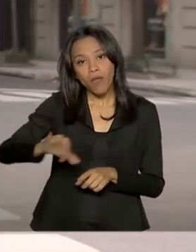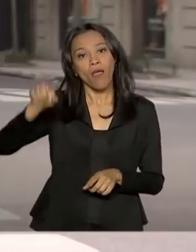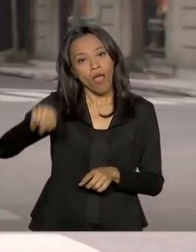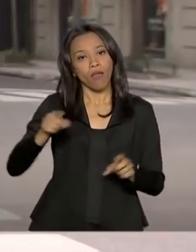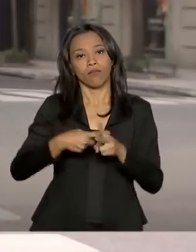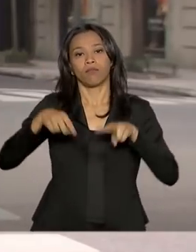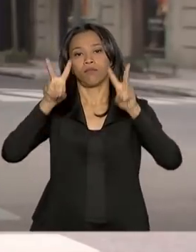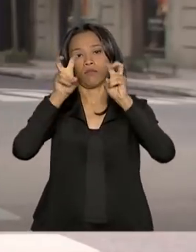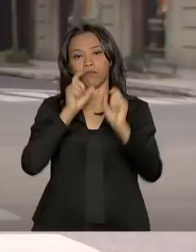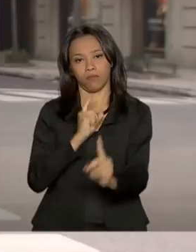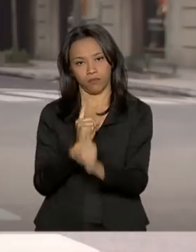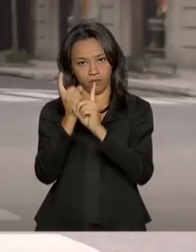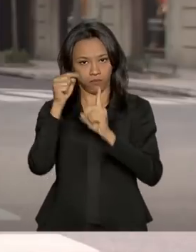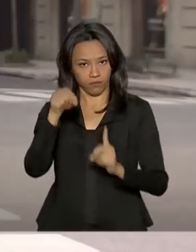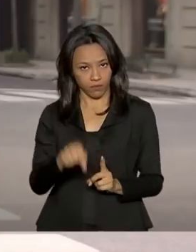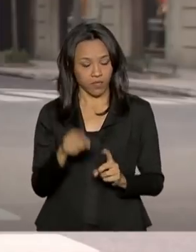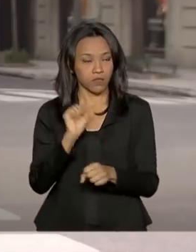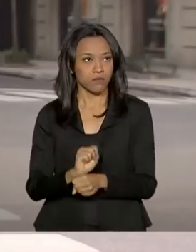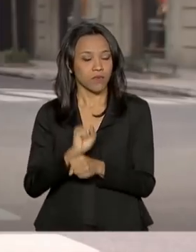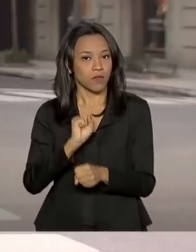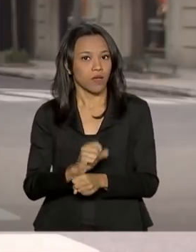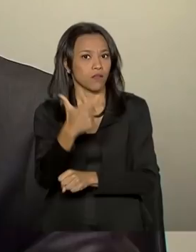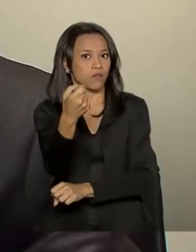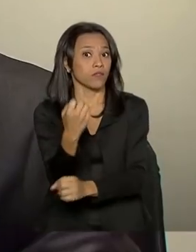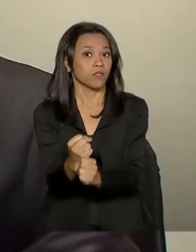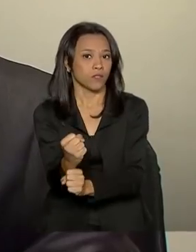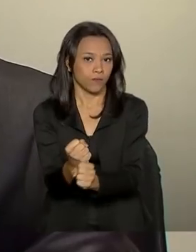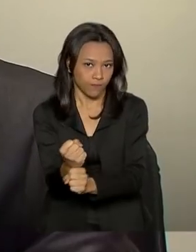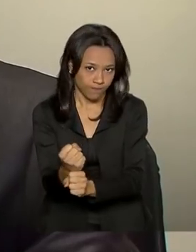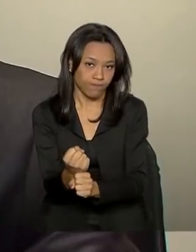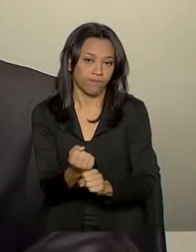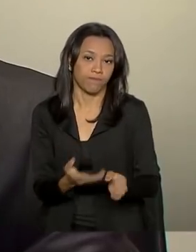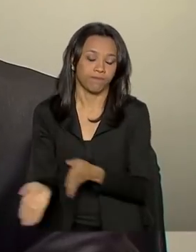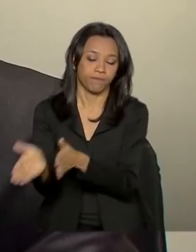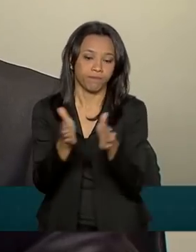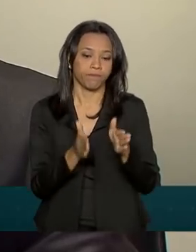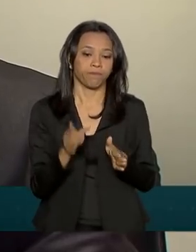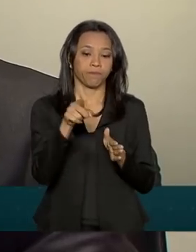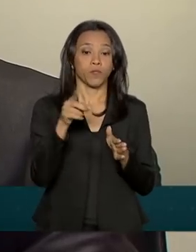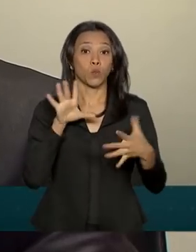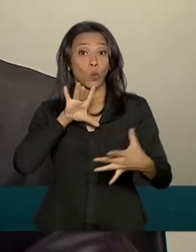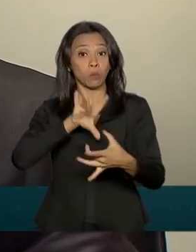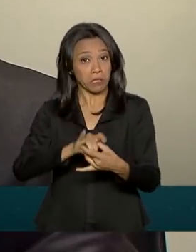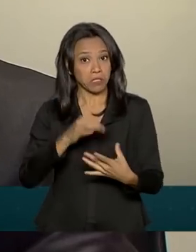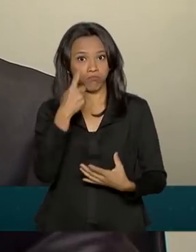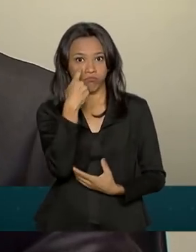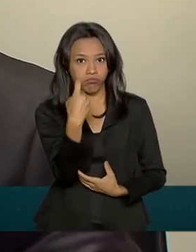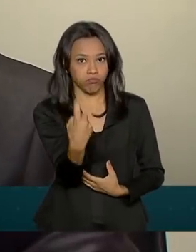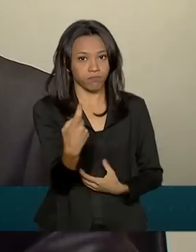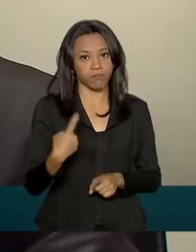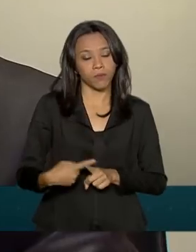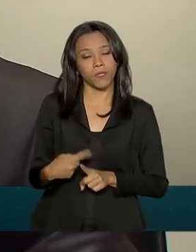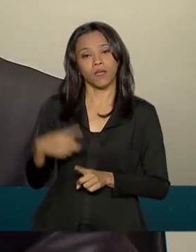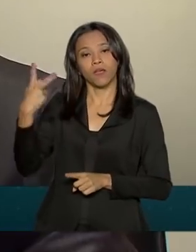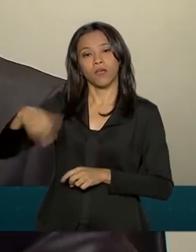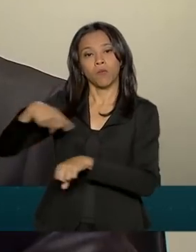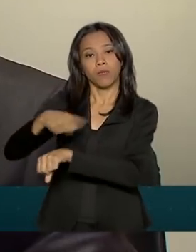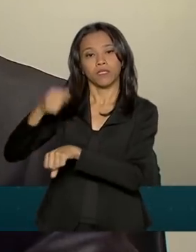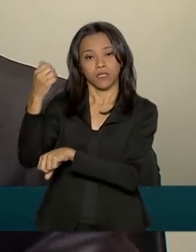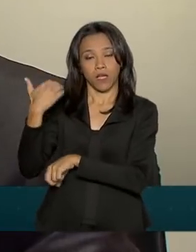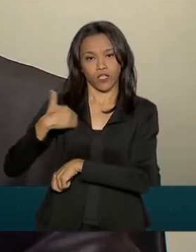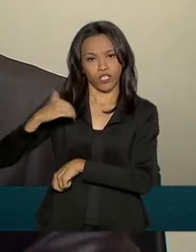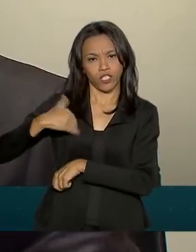encontro, um acordo esperado há 20 anos. Está num momento interessante porque a Argentina, de alguma maneira, flexibilizou as suas